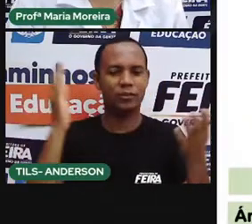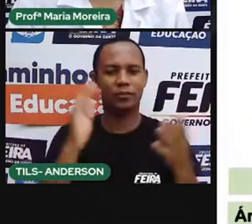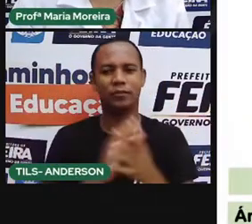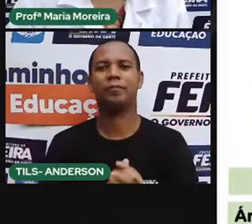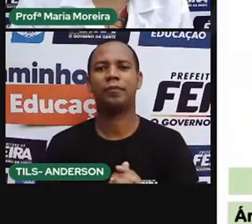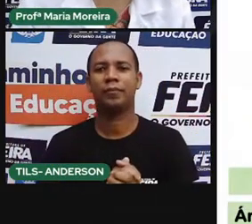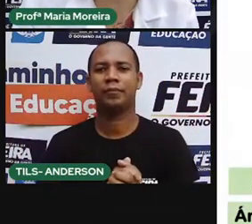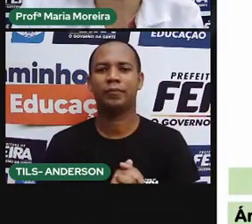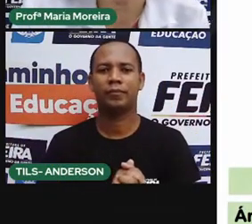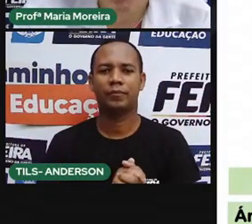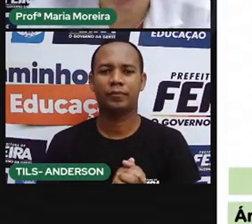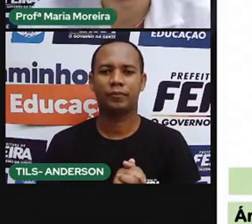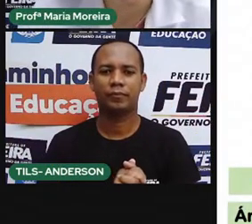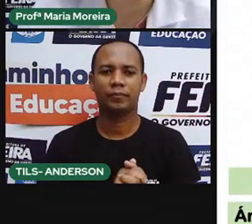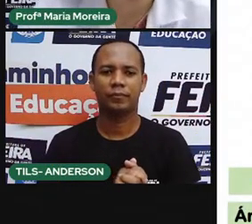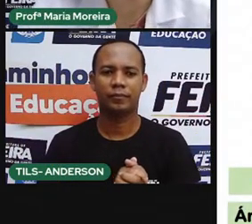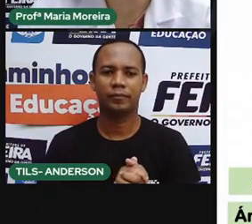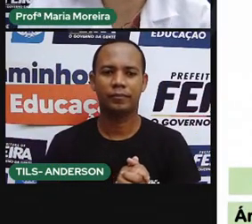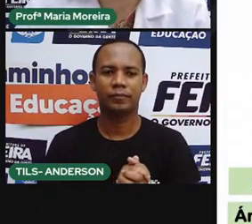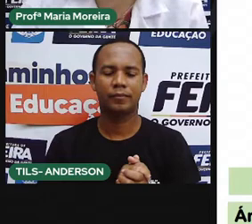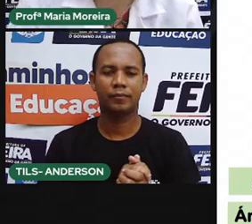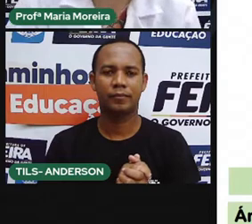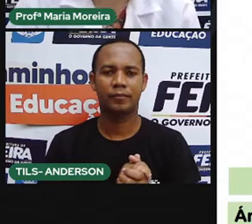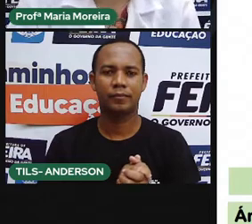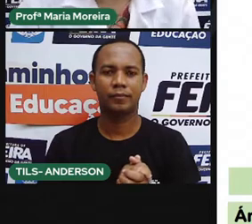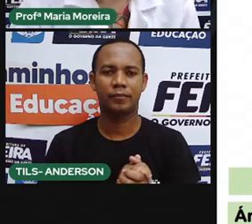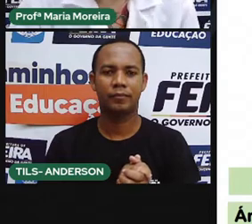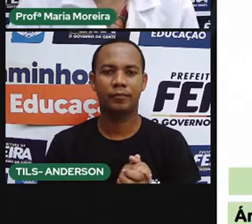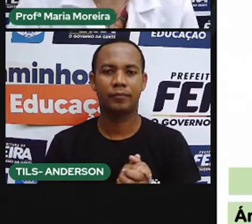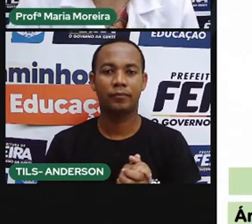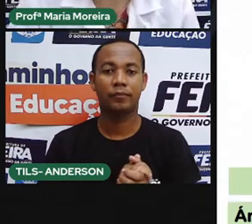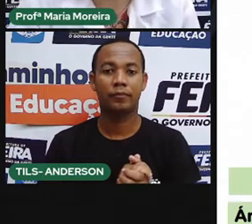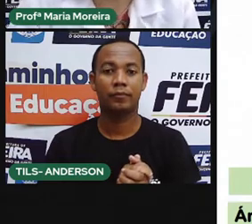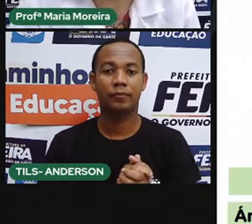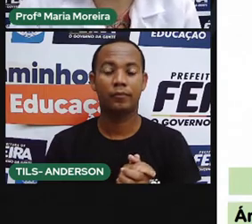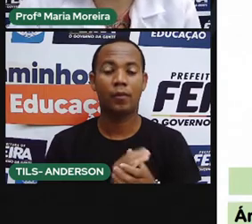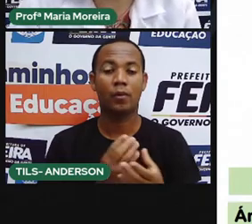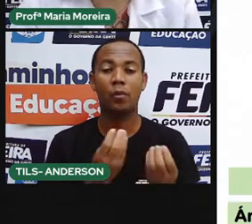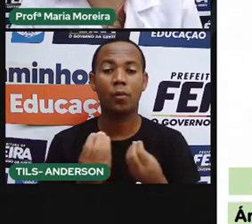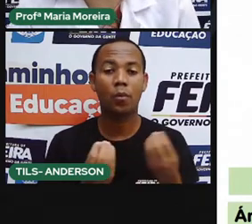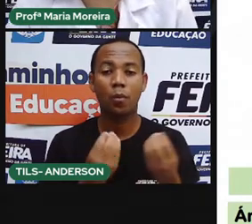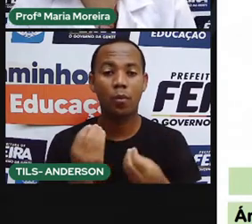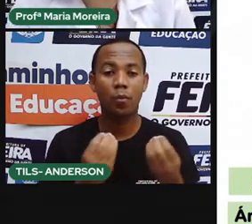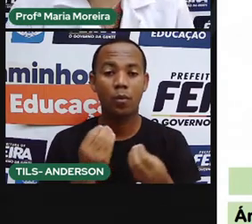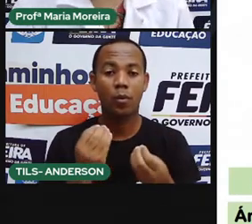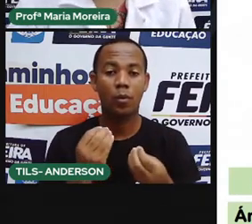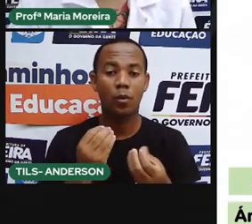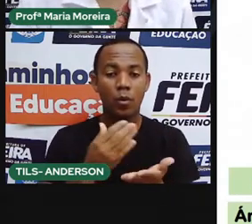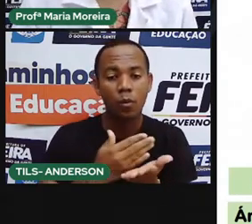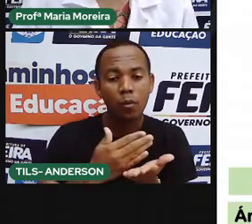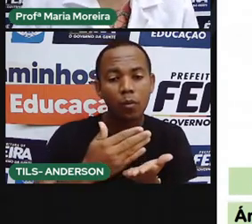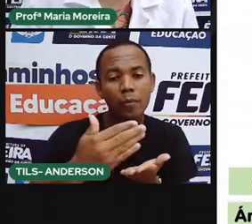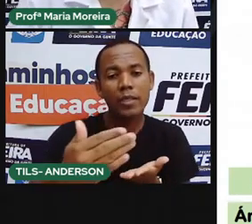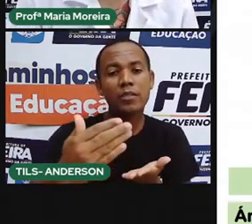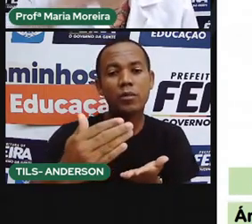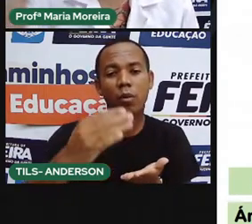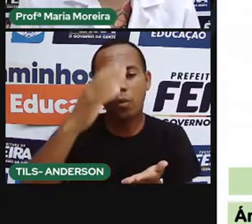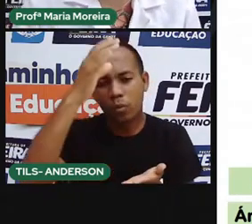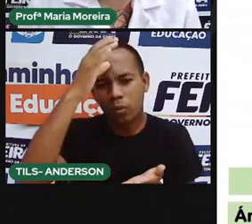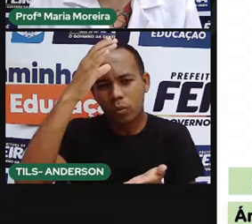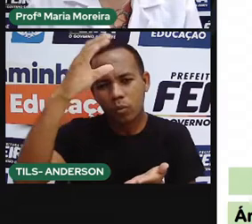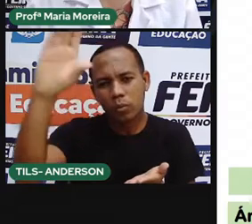máscara, então vem só falar em mágica que a coisa acontece aqui. Nossas raízes, povos indígenas, né, então a gente vai